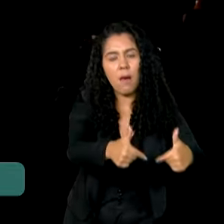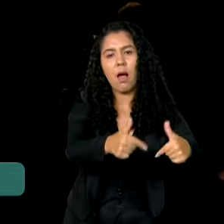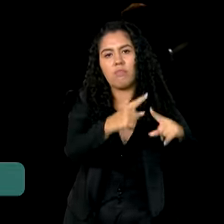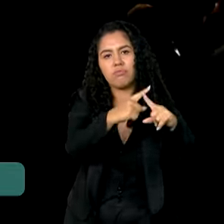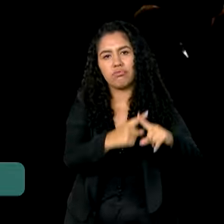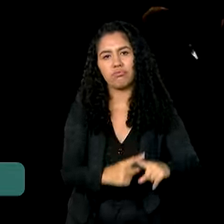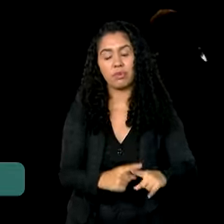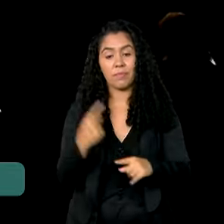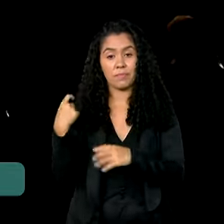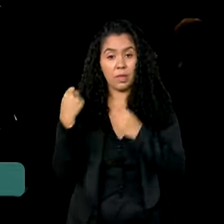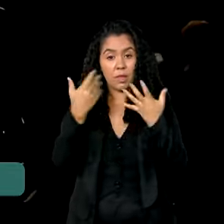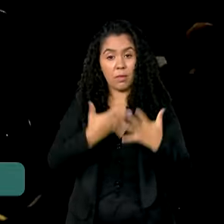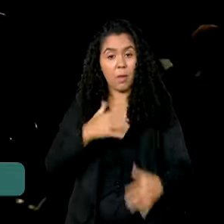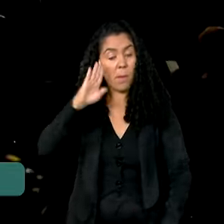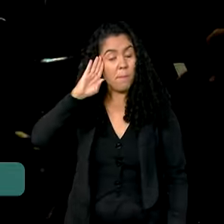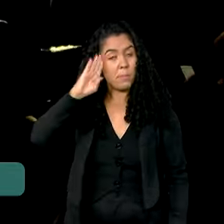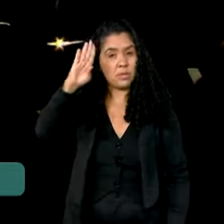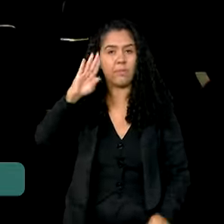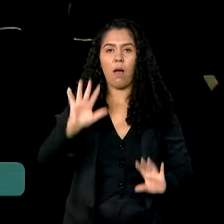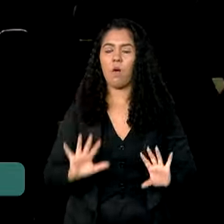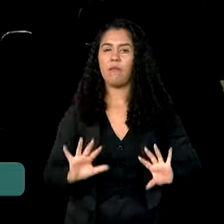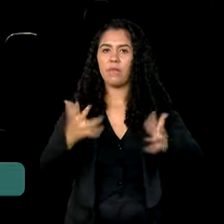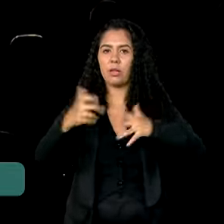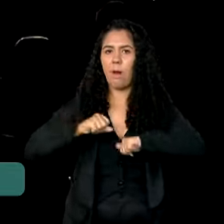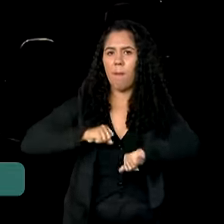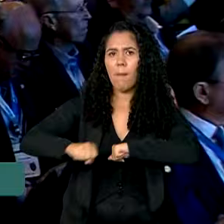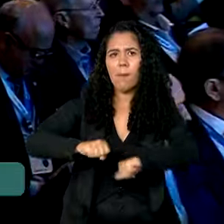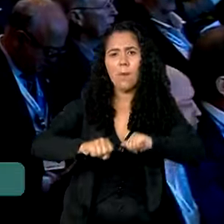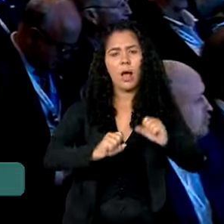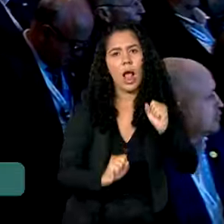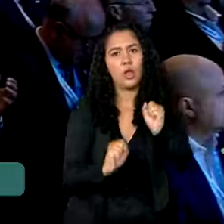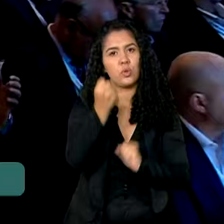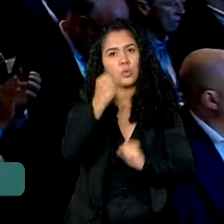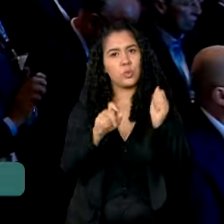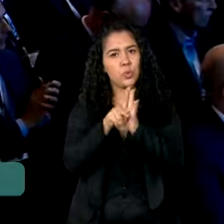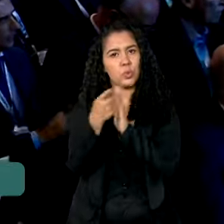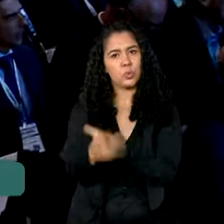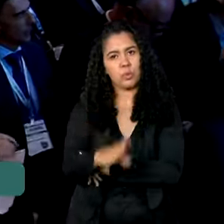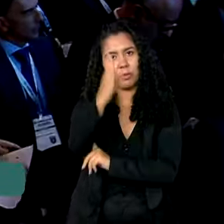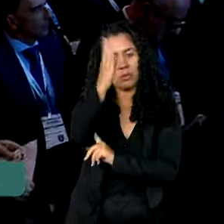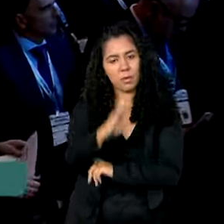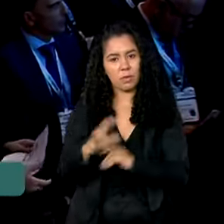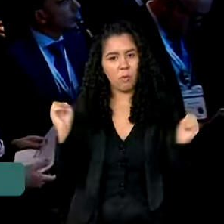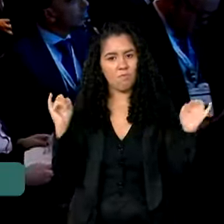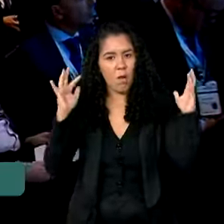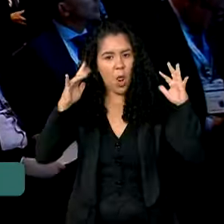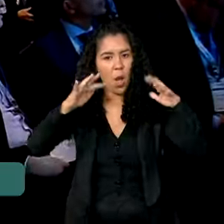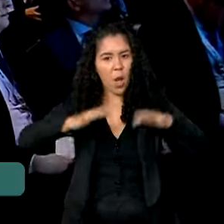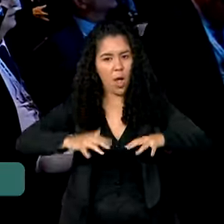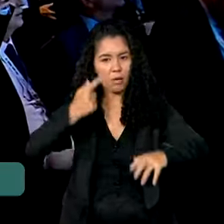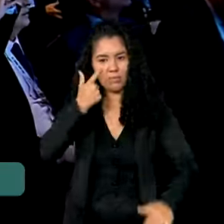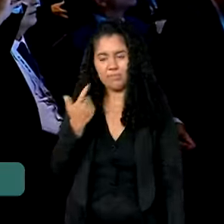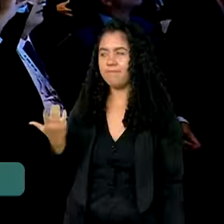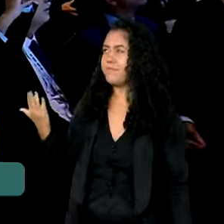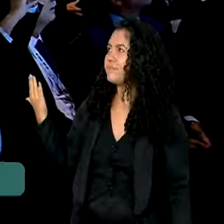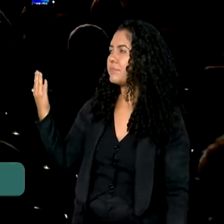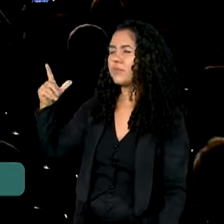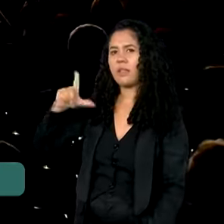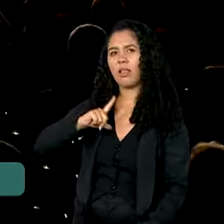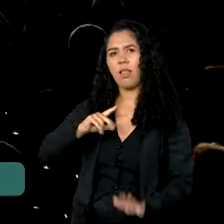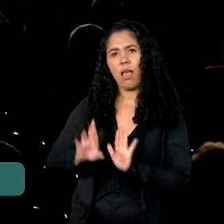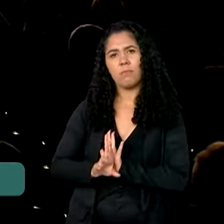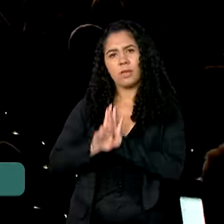Principal evento de mobilização da indústria brasileira, o Encontro Nacional da Indústria reúne empresários,